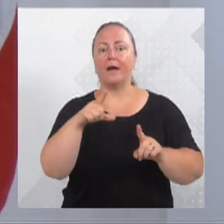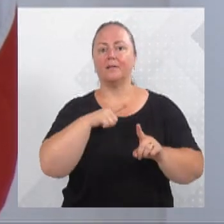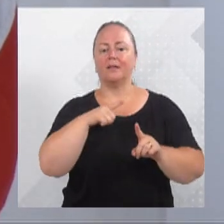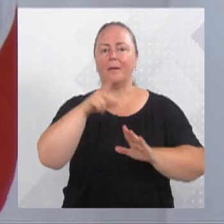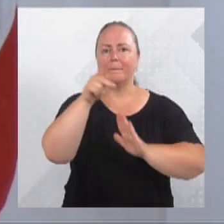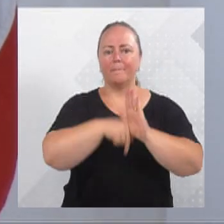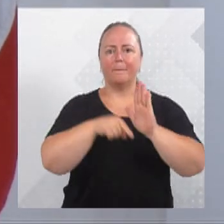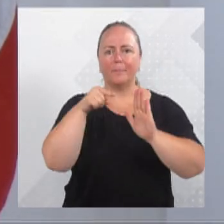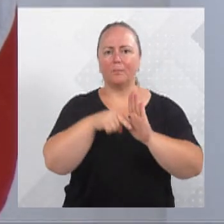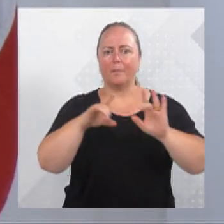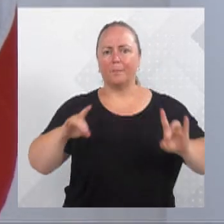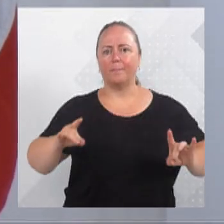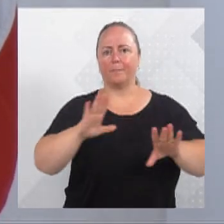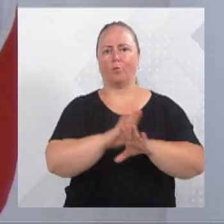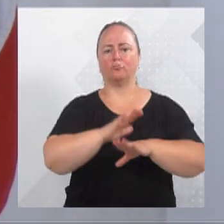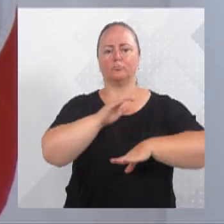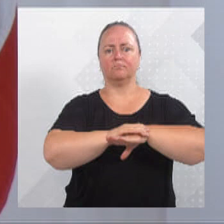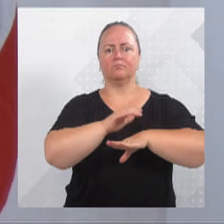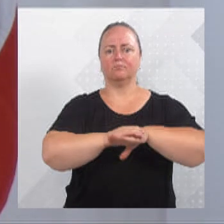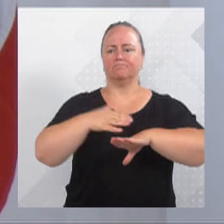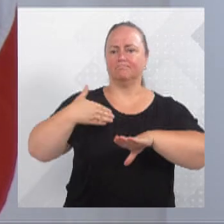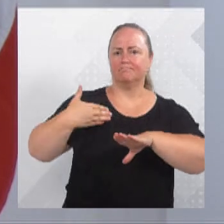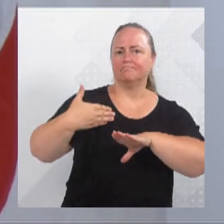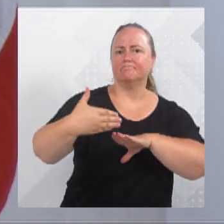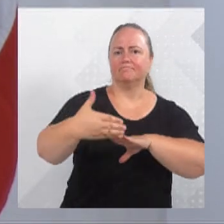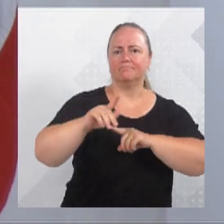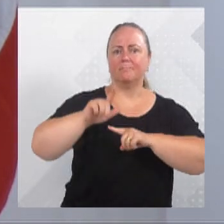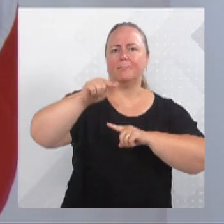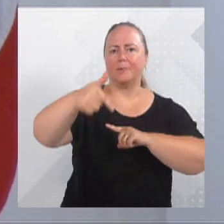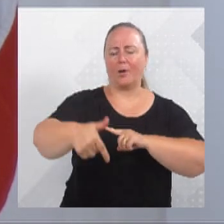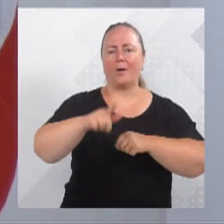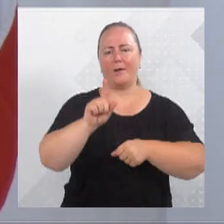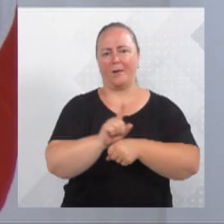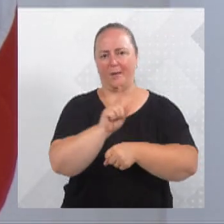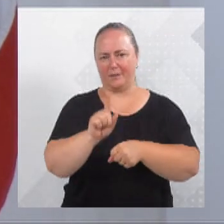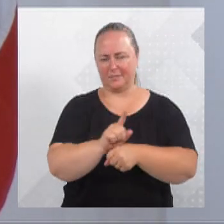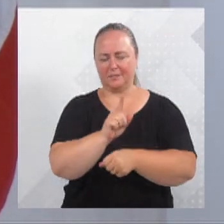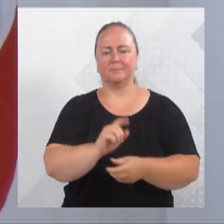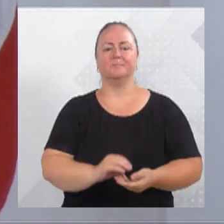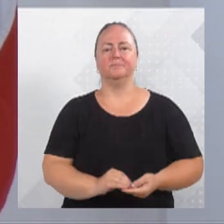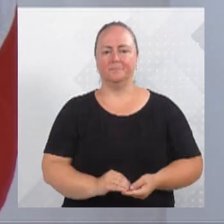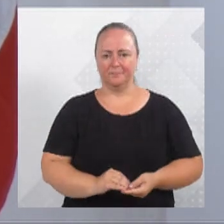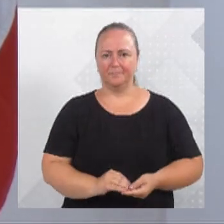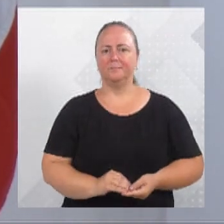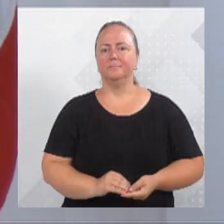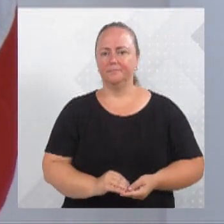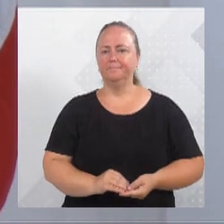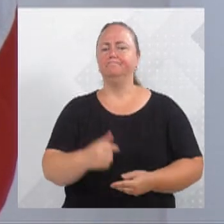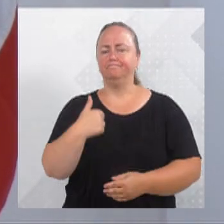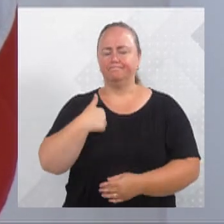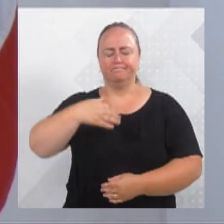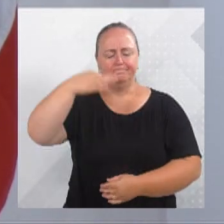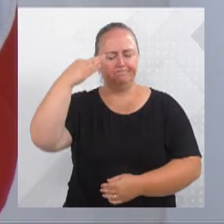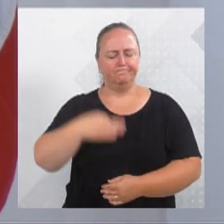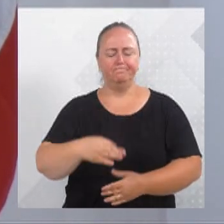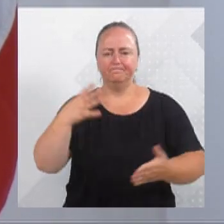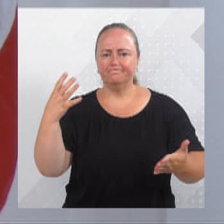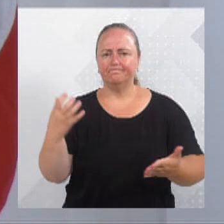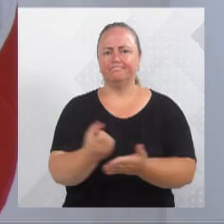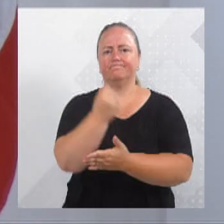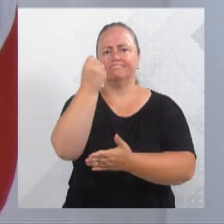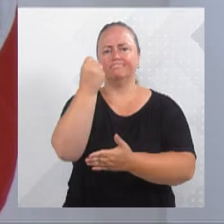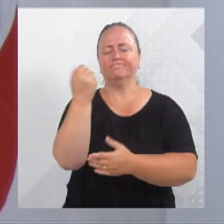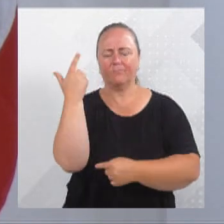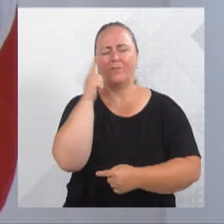prontos para serem executados, para serem licitados e tenho certeza que, adiante, a cidade vai conquistar ainda mais. Quero aqui